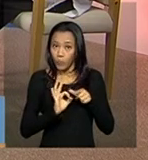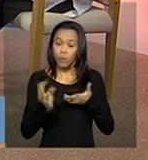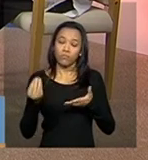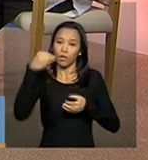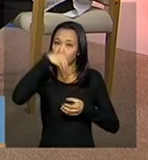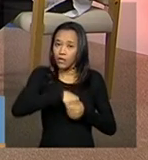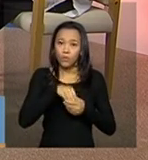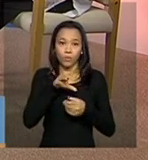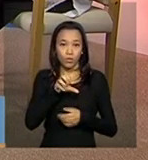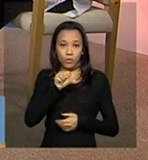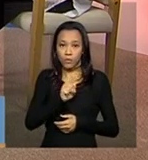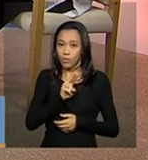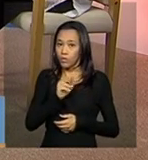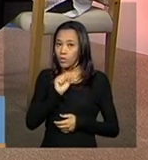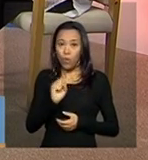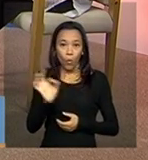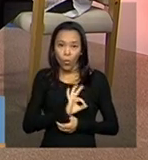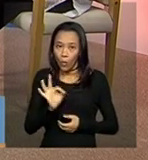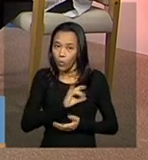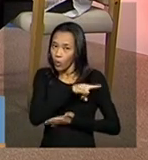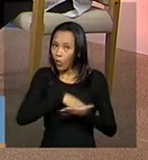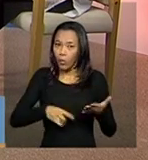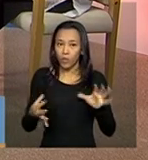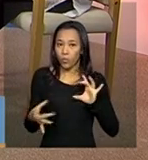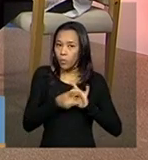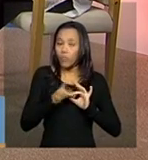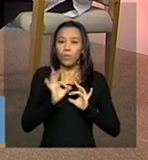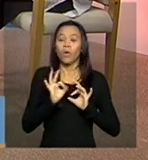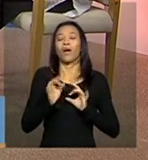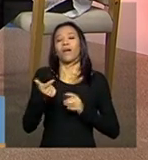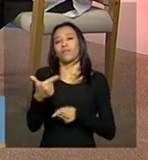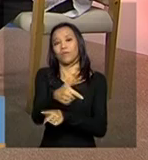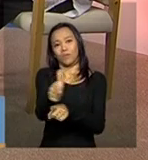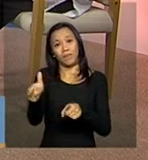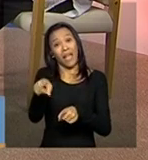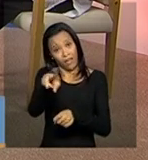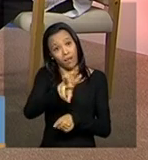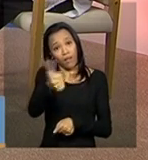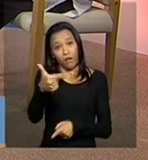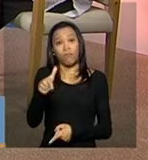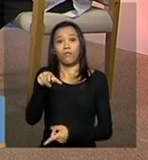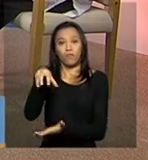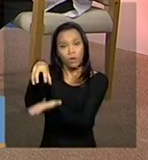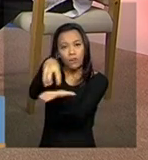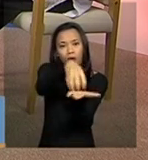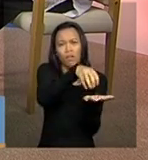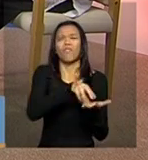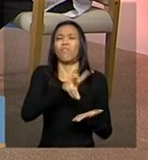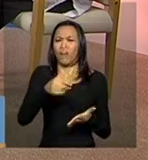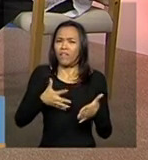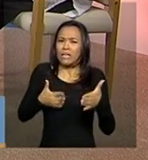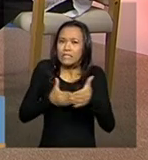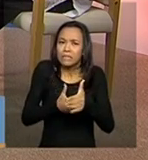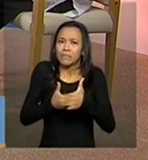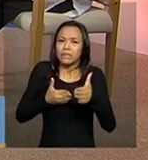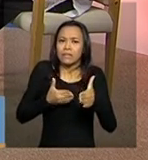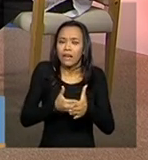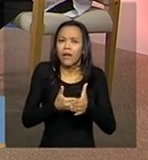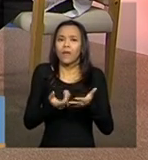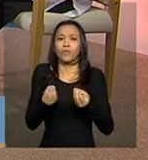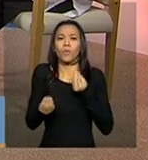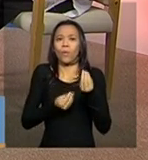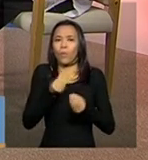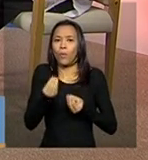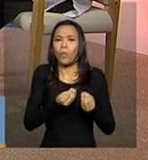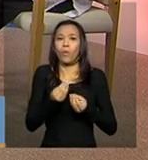a entidade, ela vai ficar limitada, sim, em algum processo de convênio. Agora, a gente,